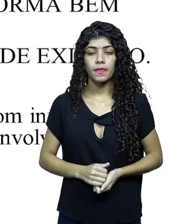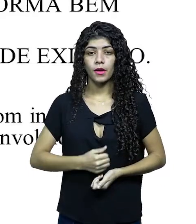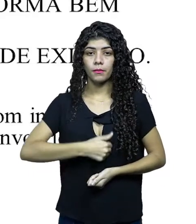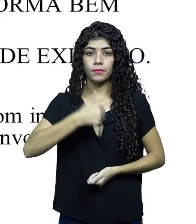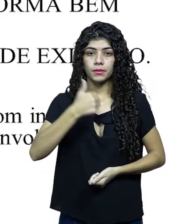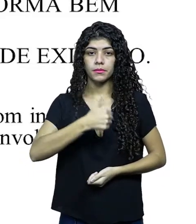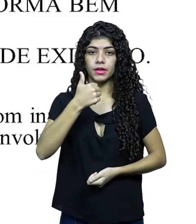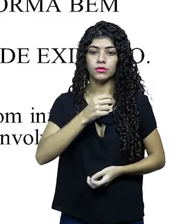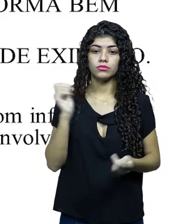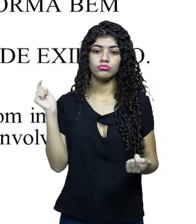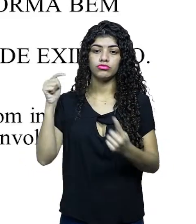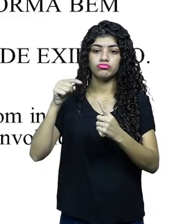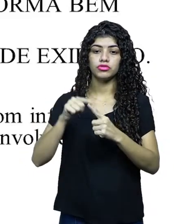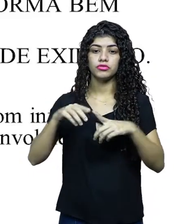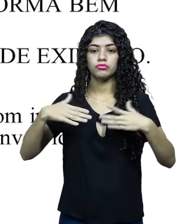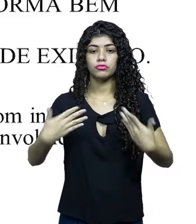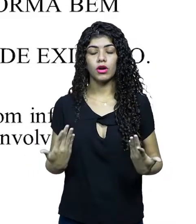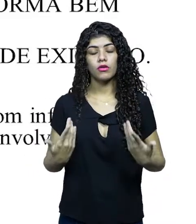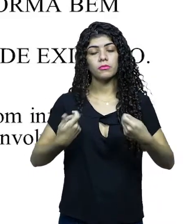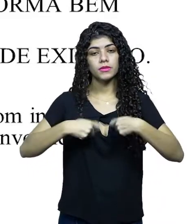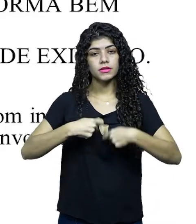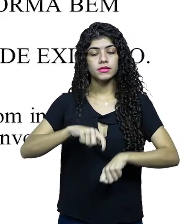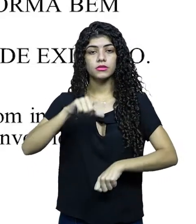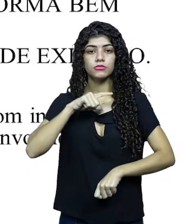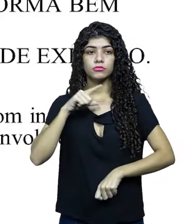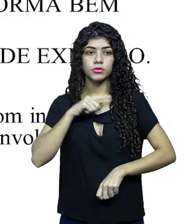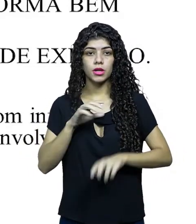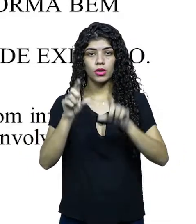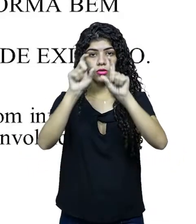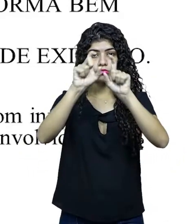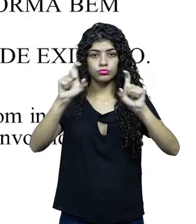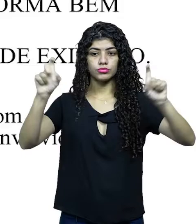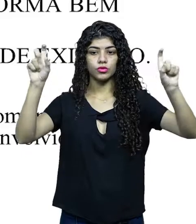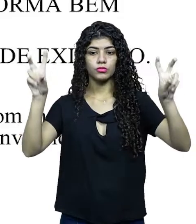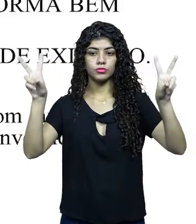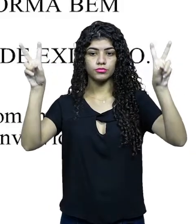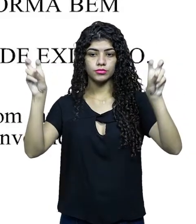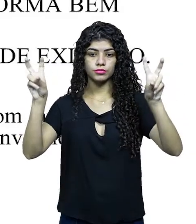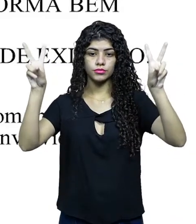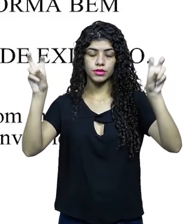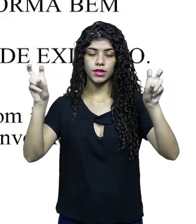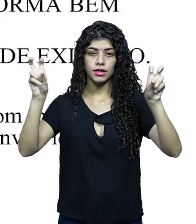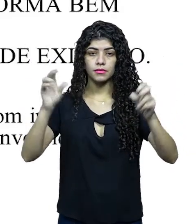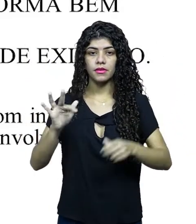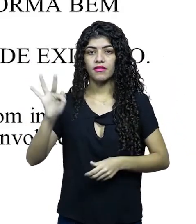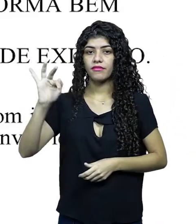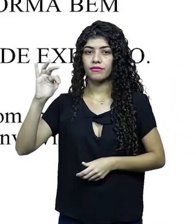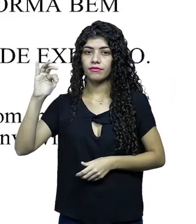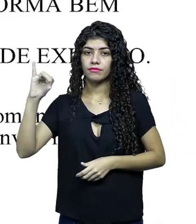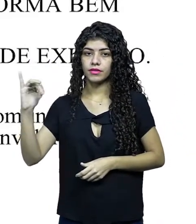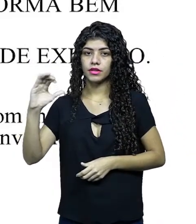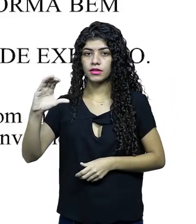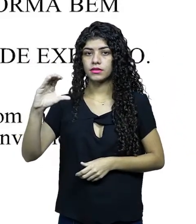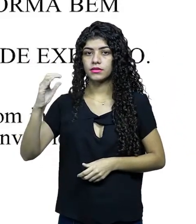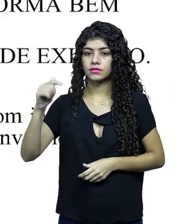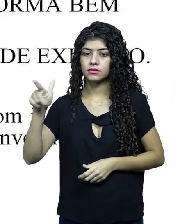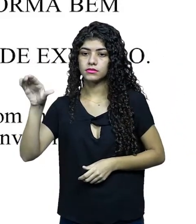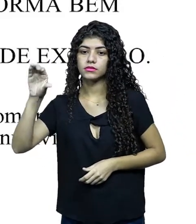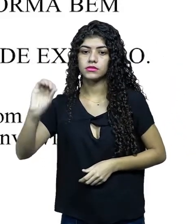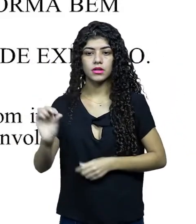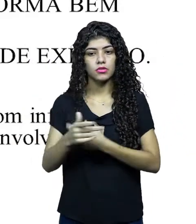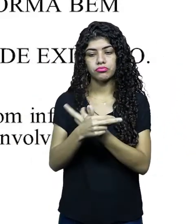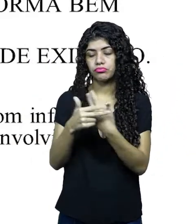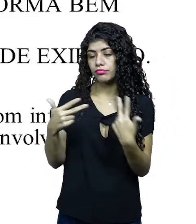Então, vamos para o objetivo. No meu objetivo, aqui eu vou colocar o meu título, o tipo, se é uma ficção, se é documentário, animação,